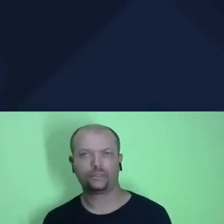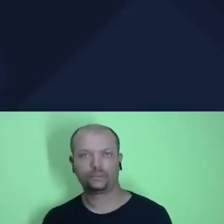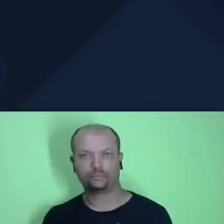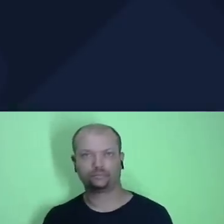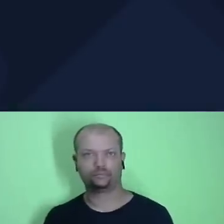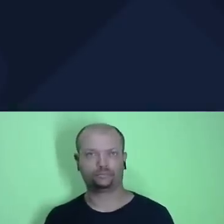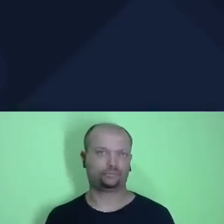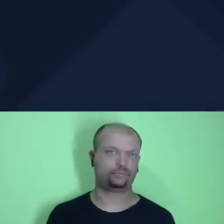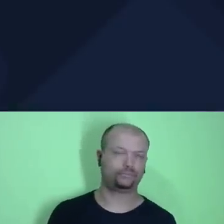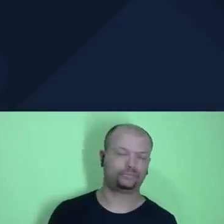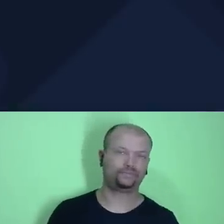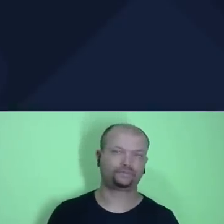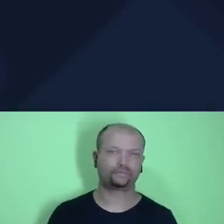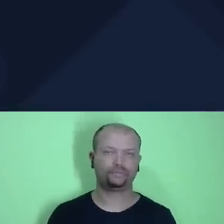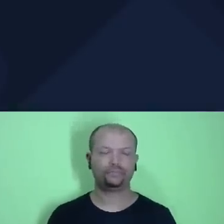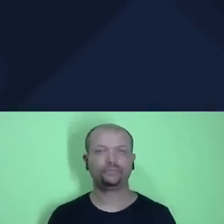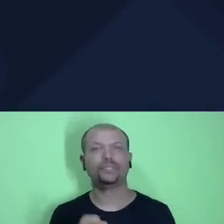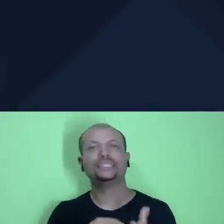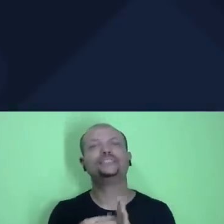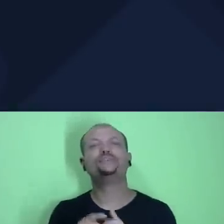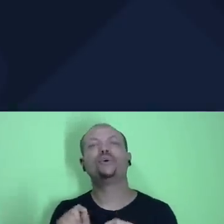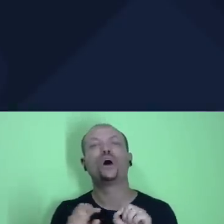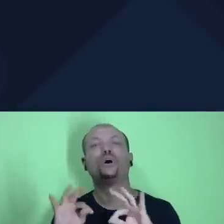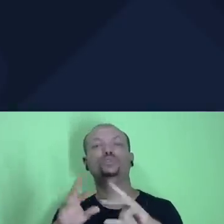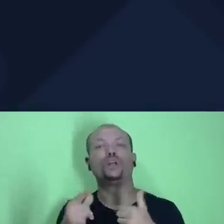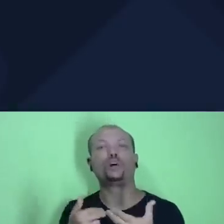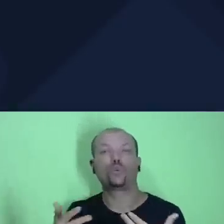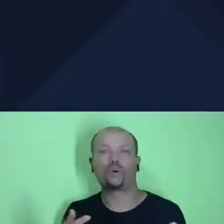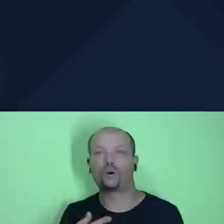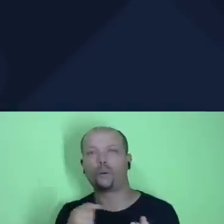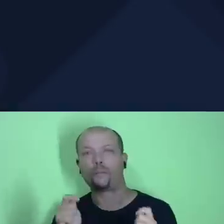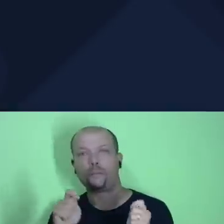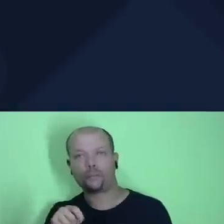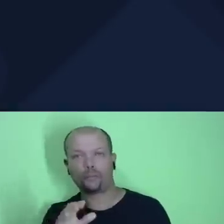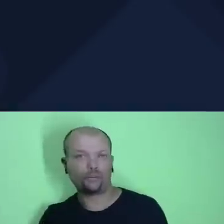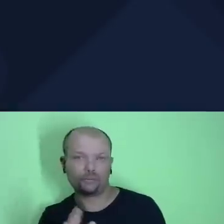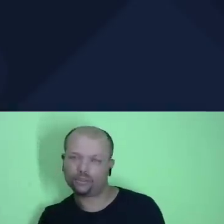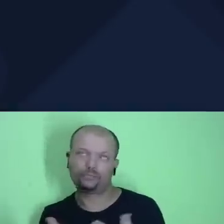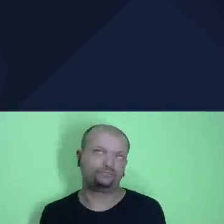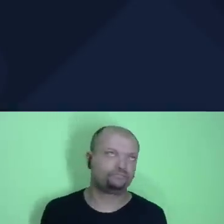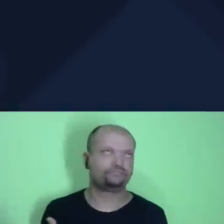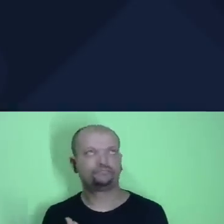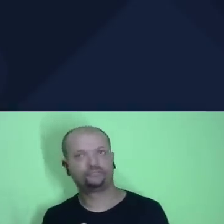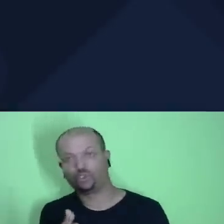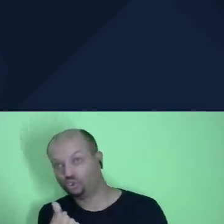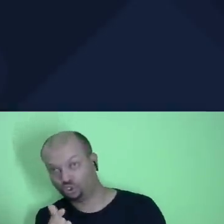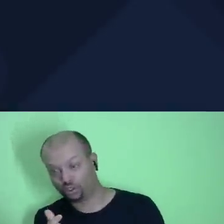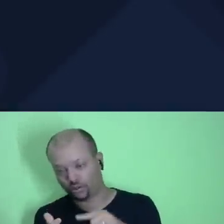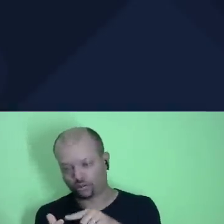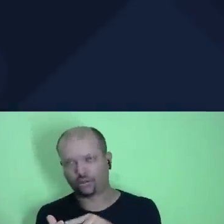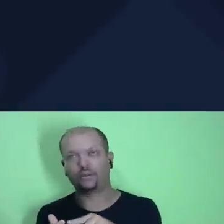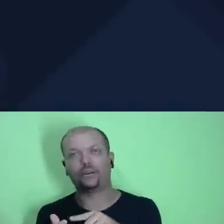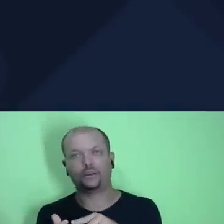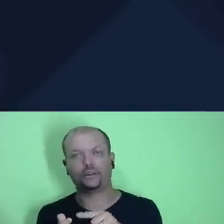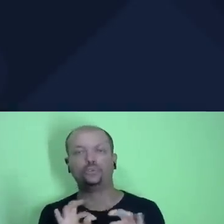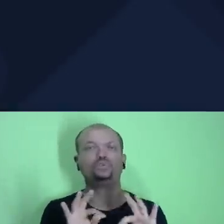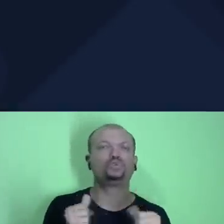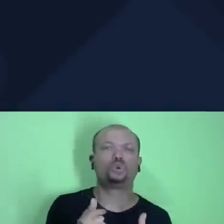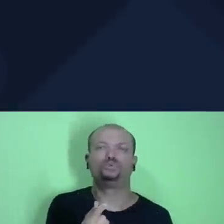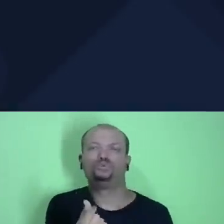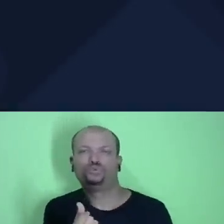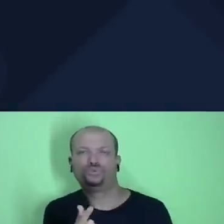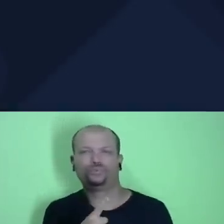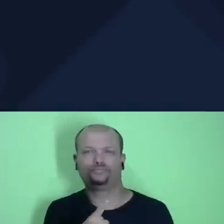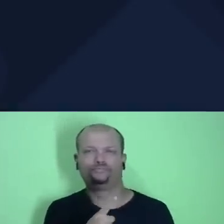significa que tudo que está em minhas mãos, falando agora em aspecto financeiro, toda a renda que vem às